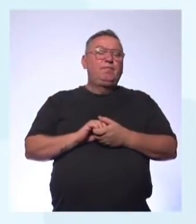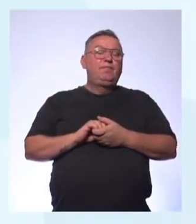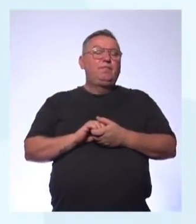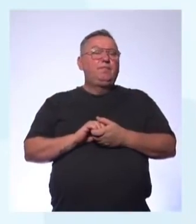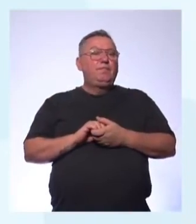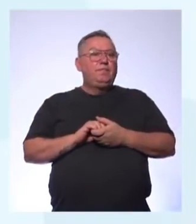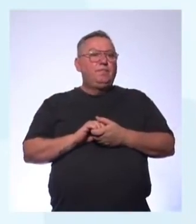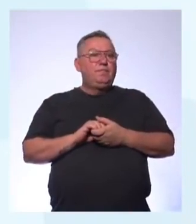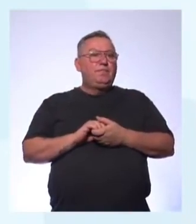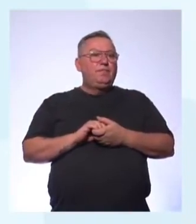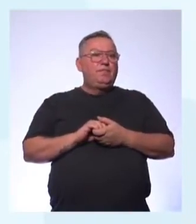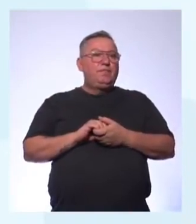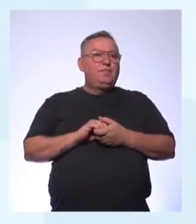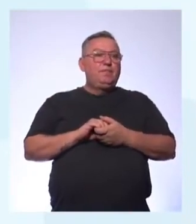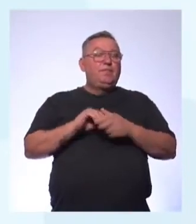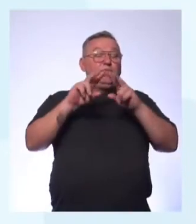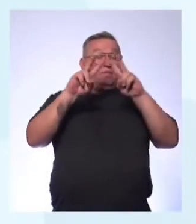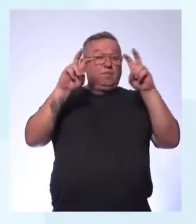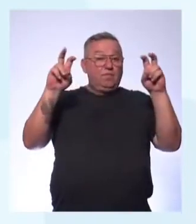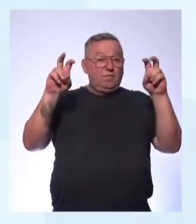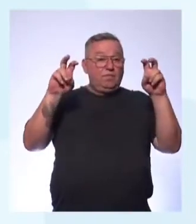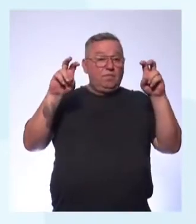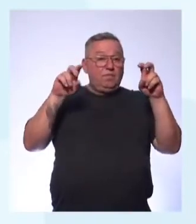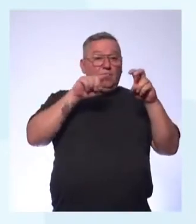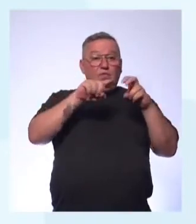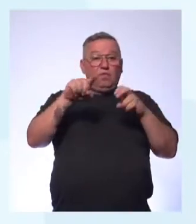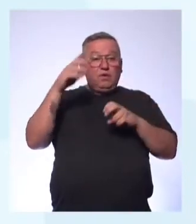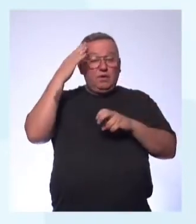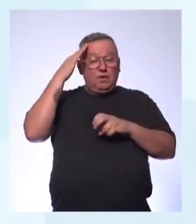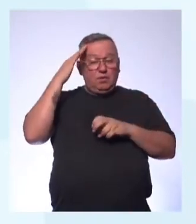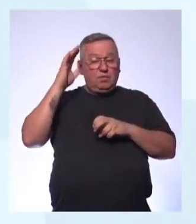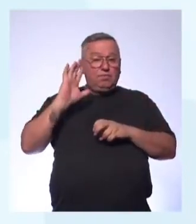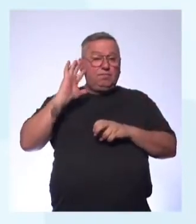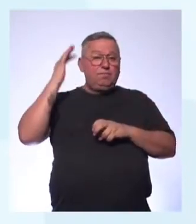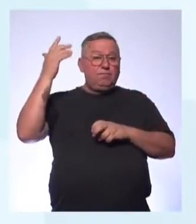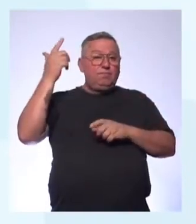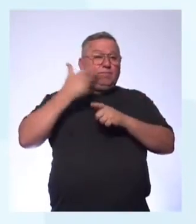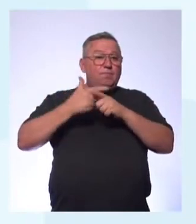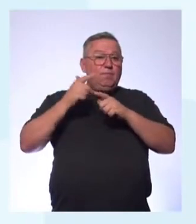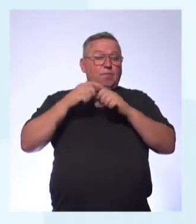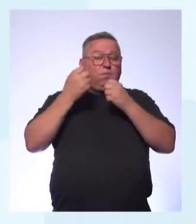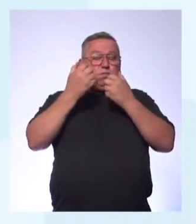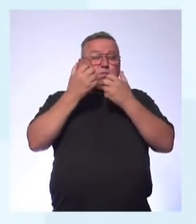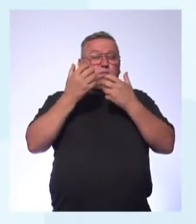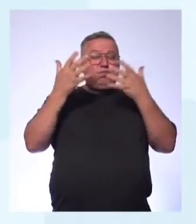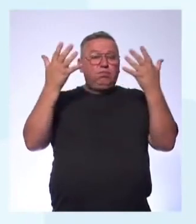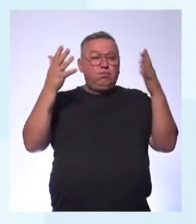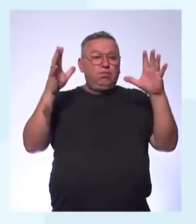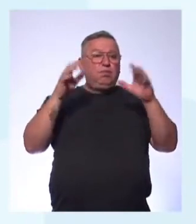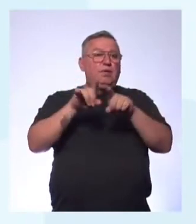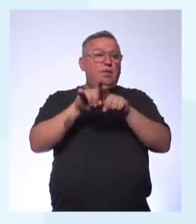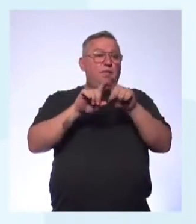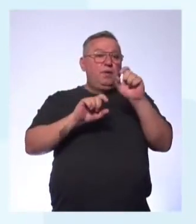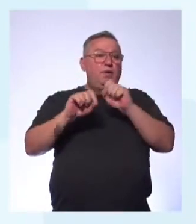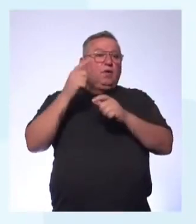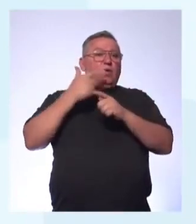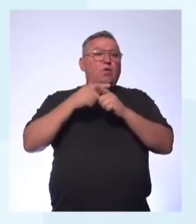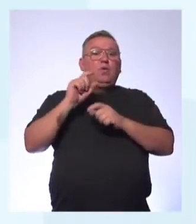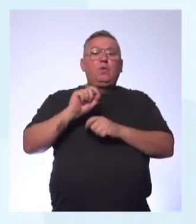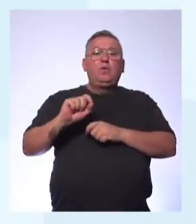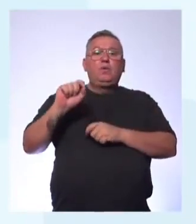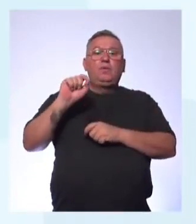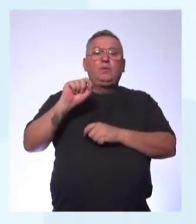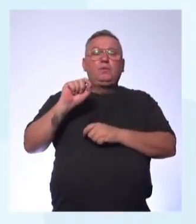natural disasters happen? O título é Você sabe por que os desastres naturais acontecem? What is it about? Sobre o que é?